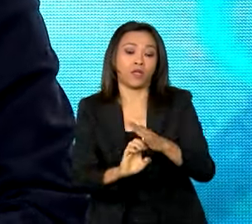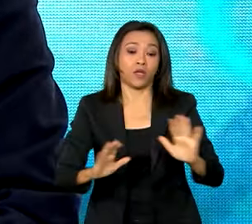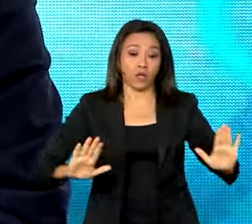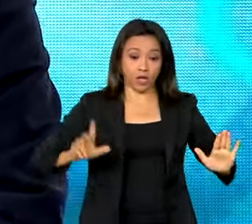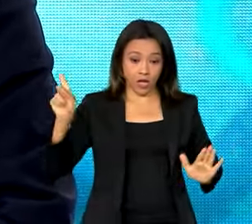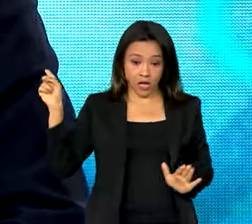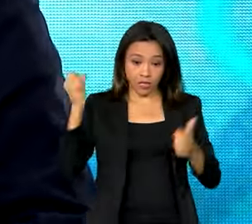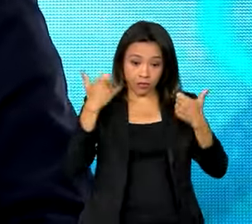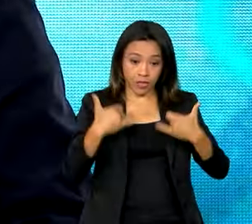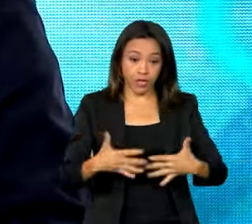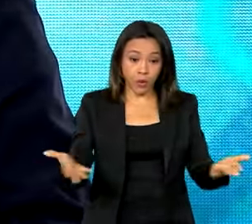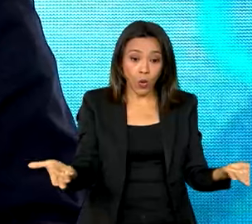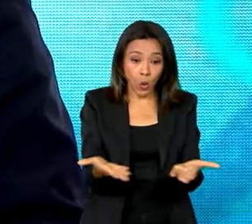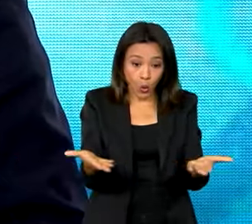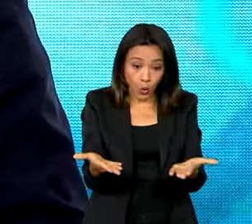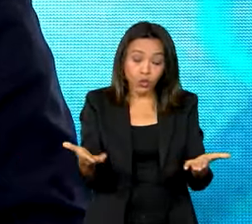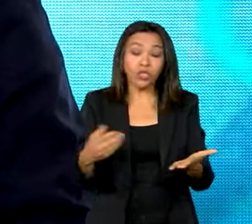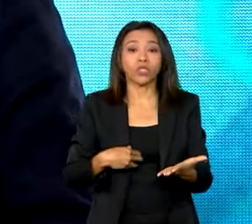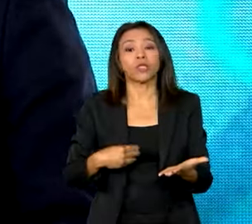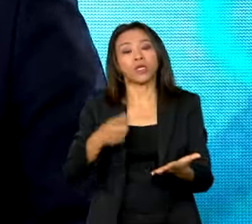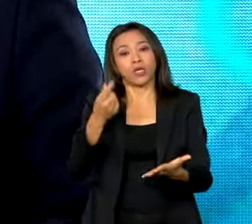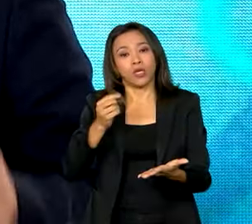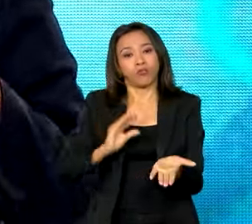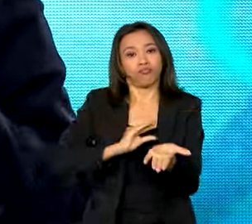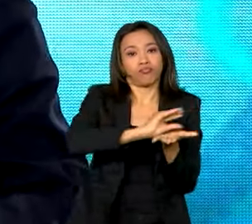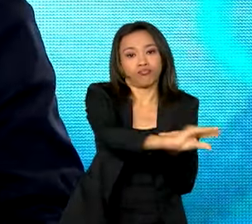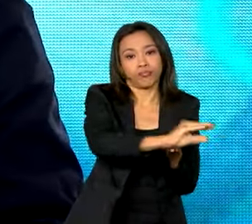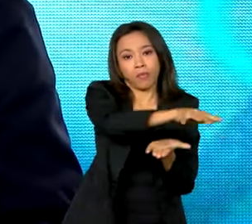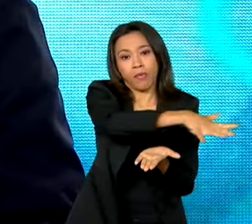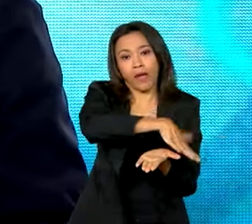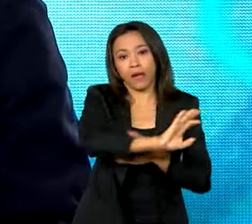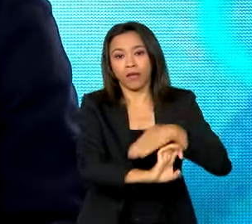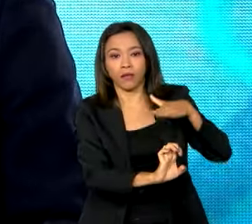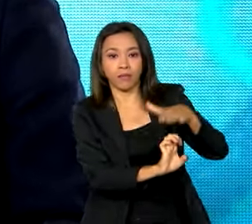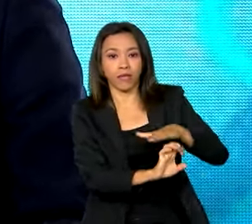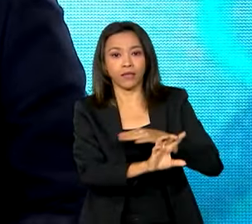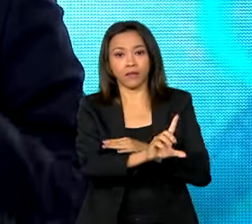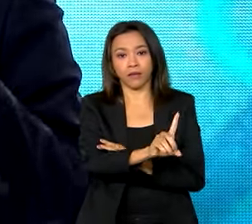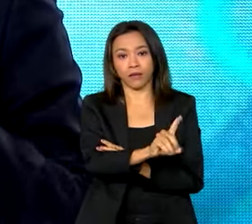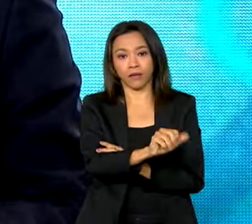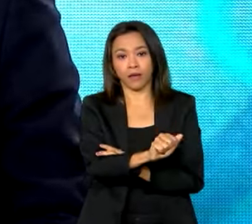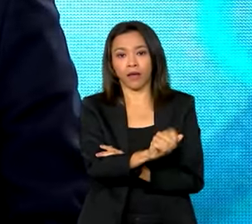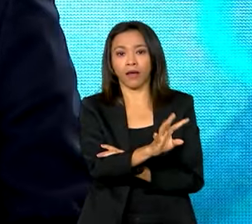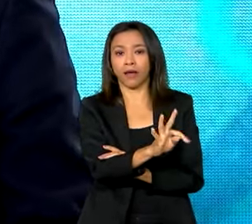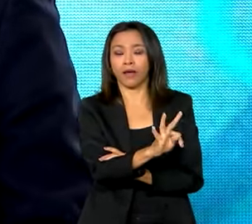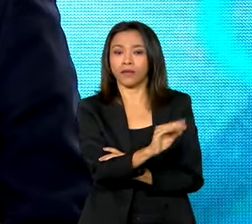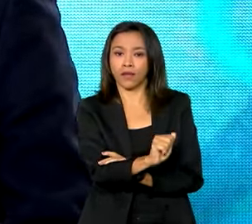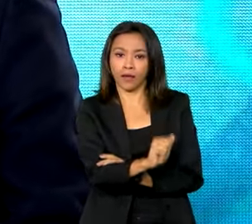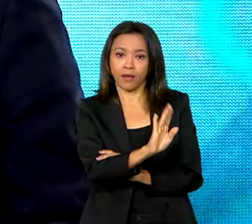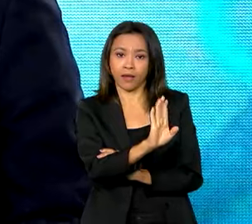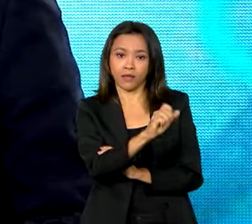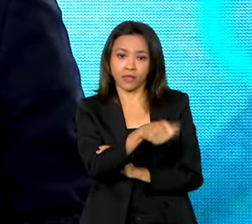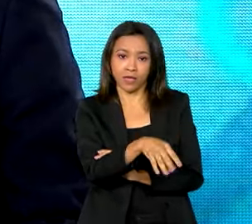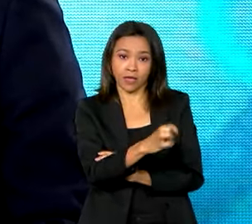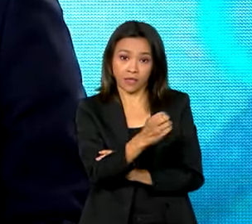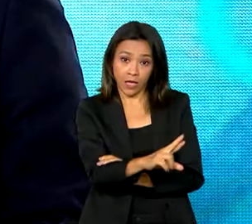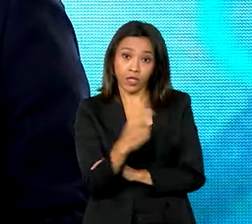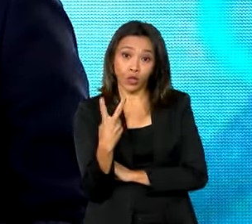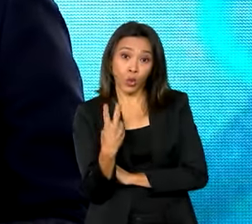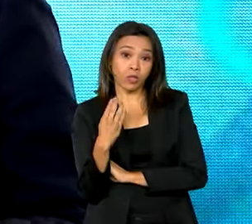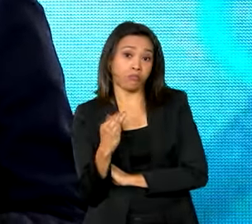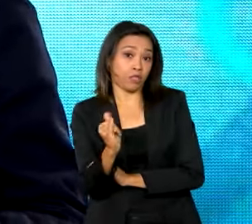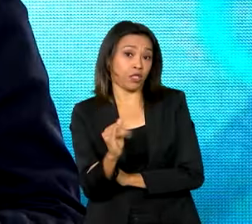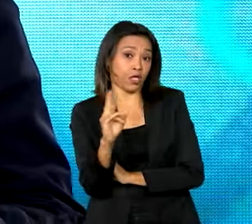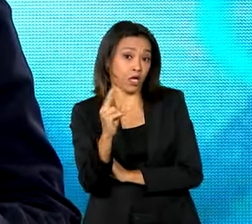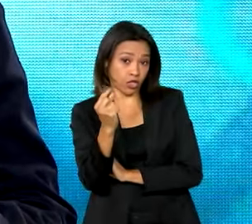crédito para a data center, específico para a data center. R$ 2 bilhões é um setor